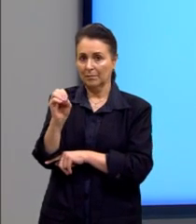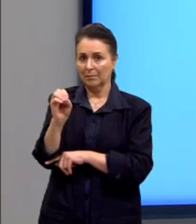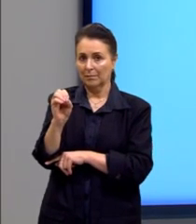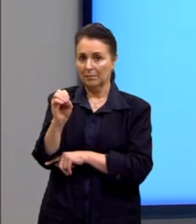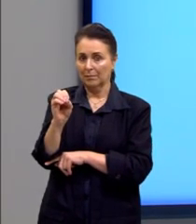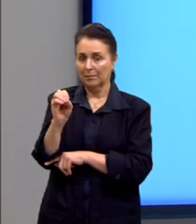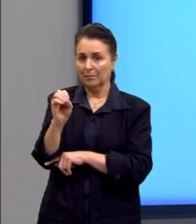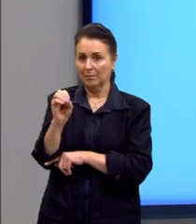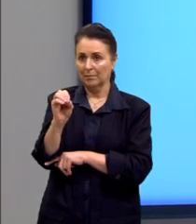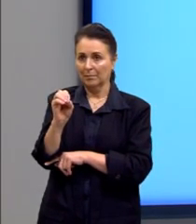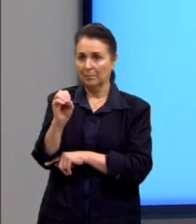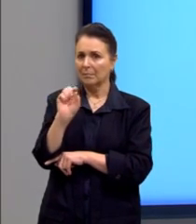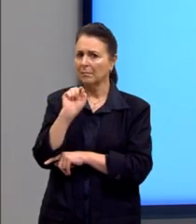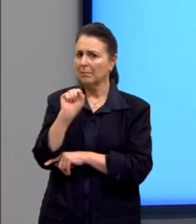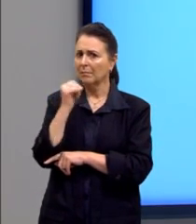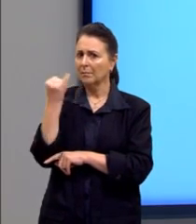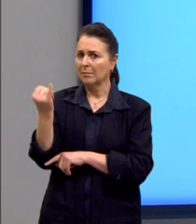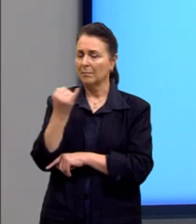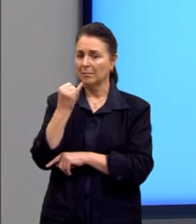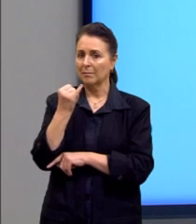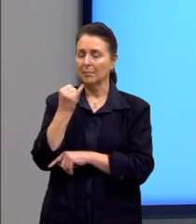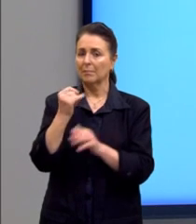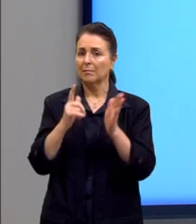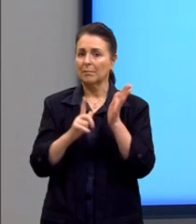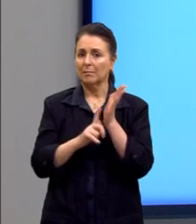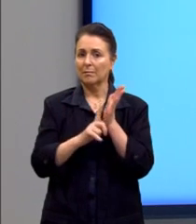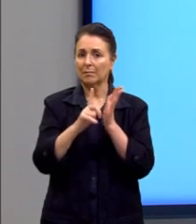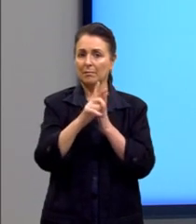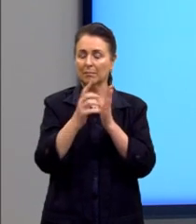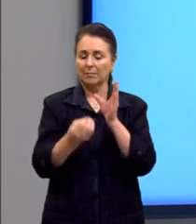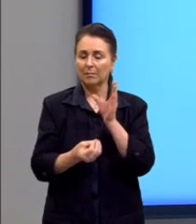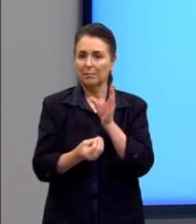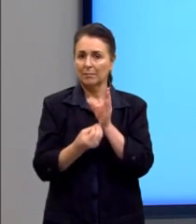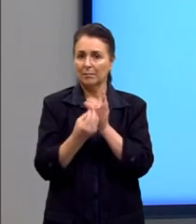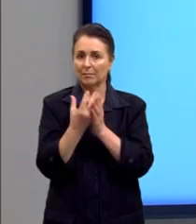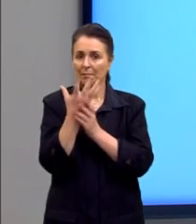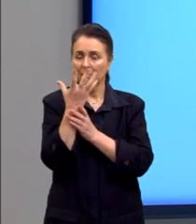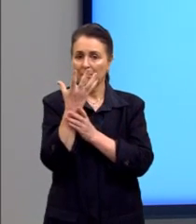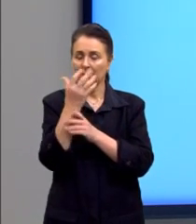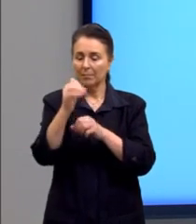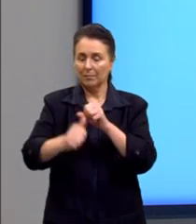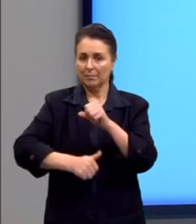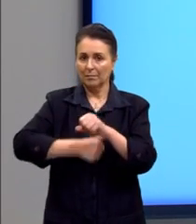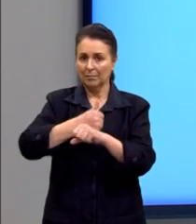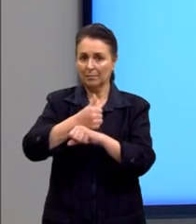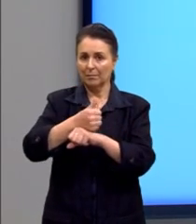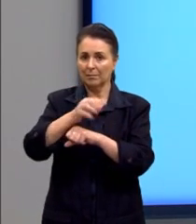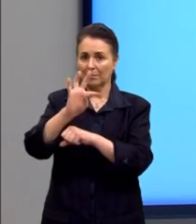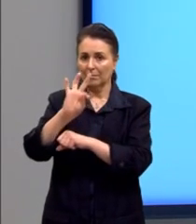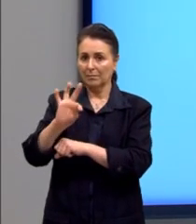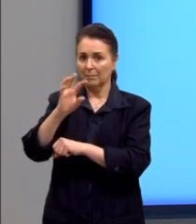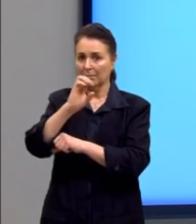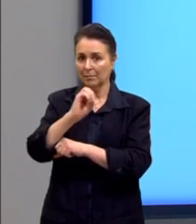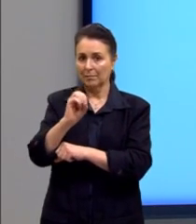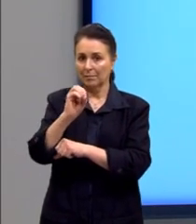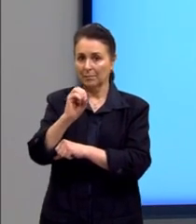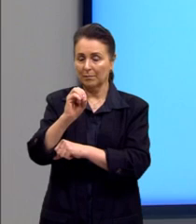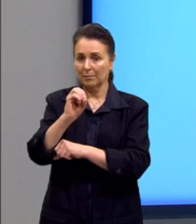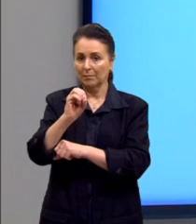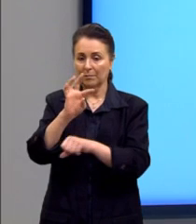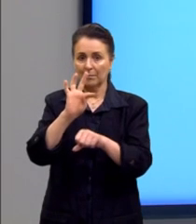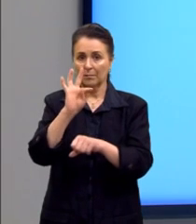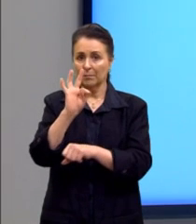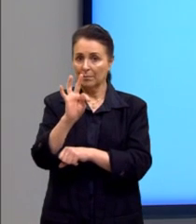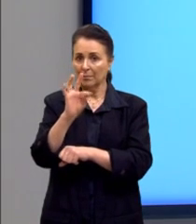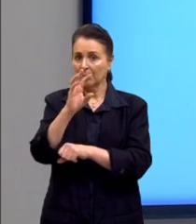considerar? Eu posso pegar a lei de formação original e eu posso substituir o T por 0, o tempo, né?